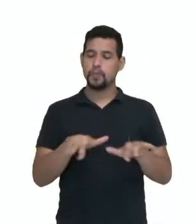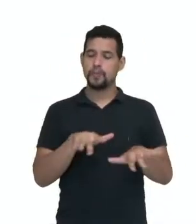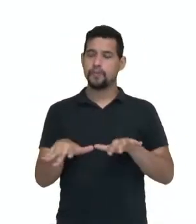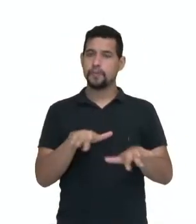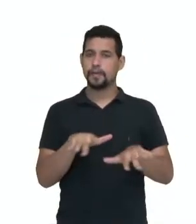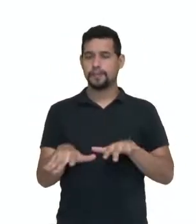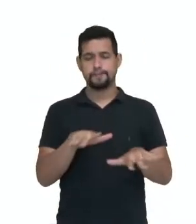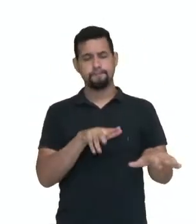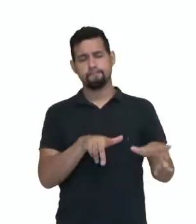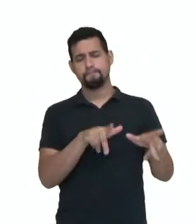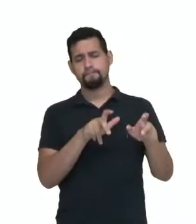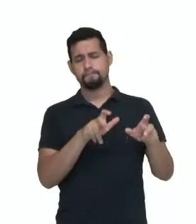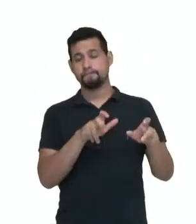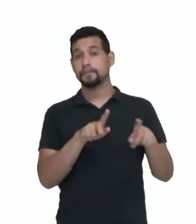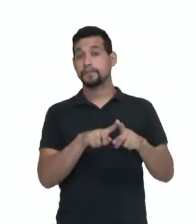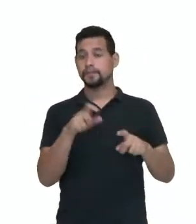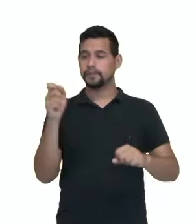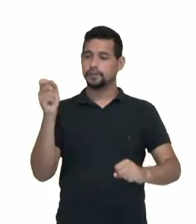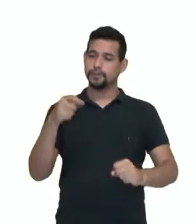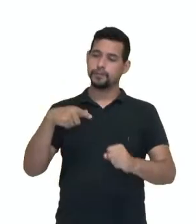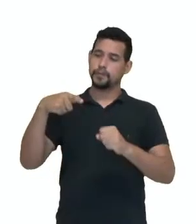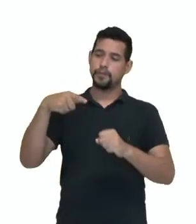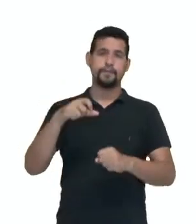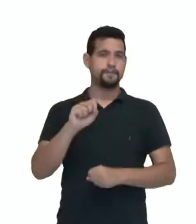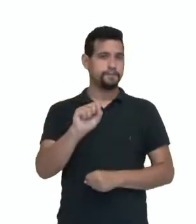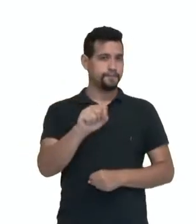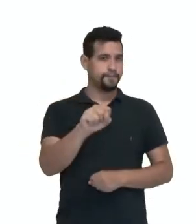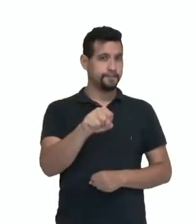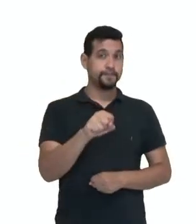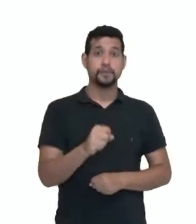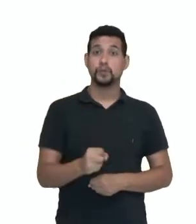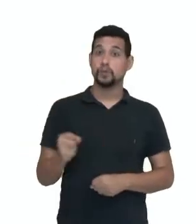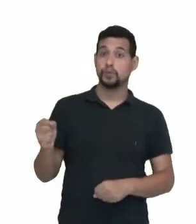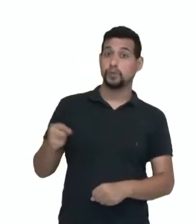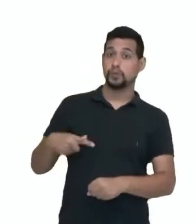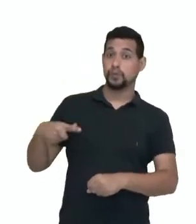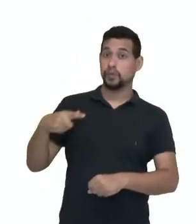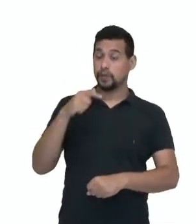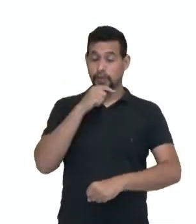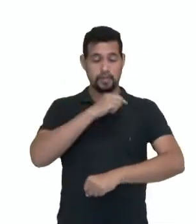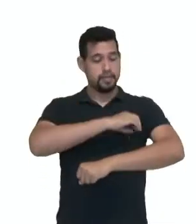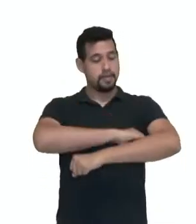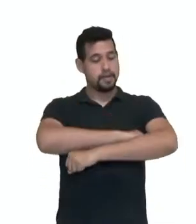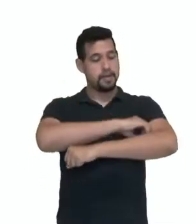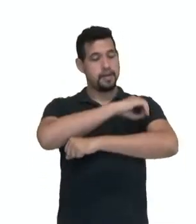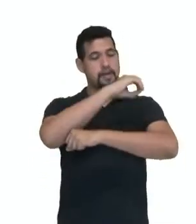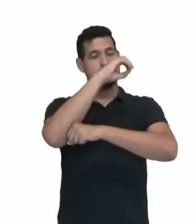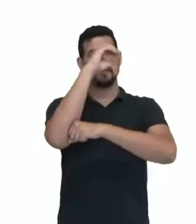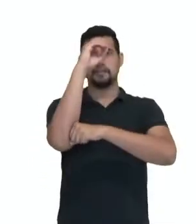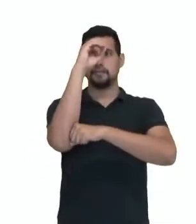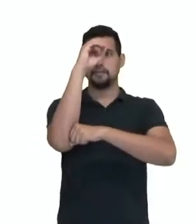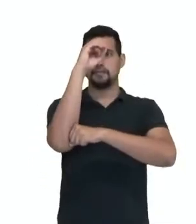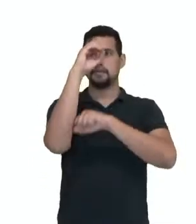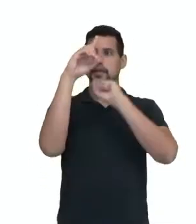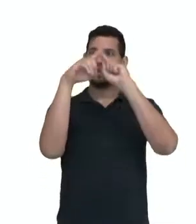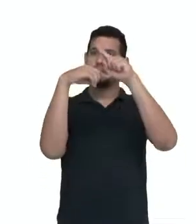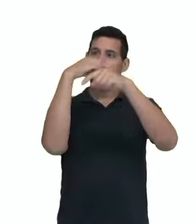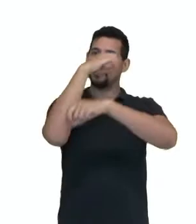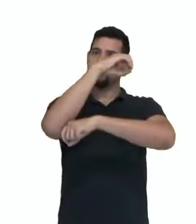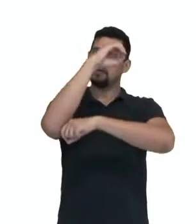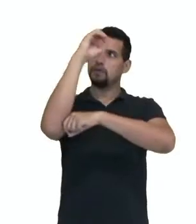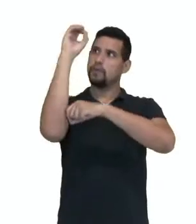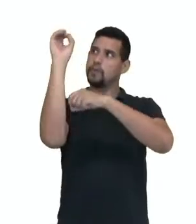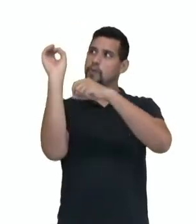aparente do sol. Isso mesmo. O sol, ele nasce no lado leste e ele se